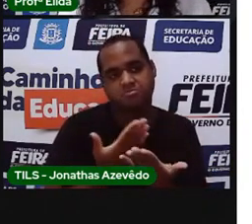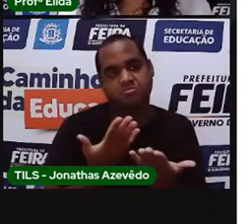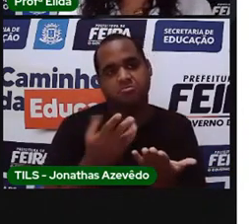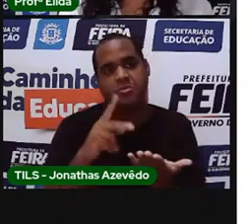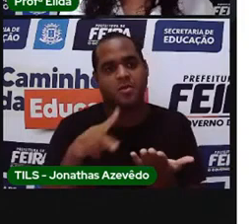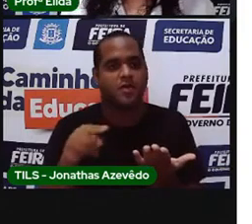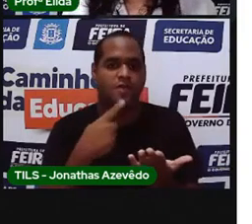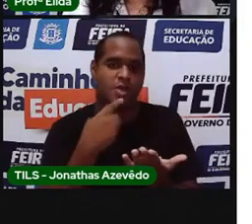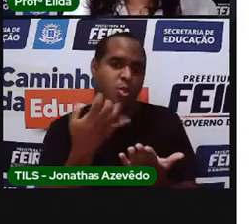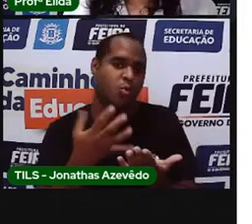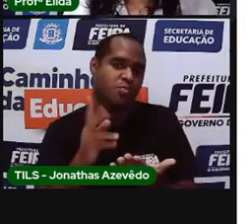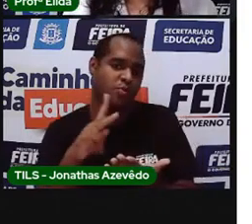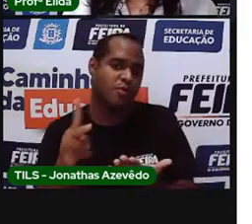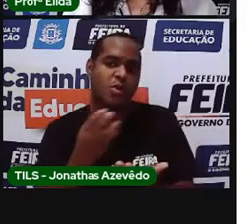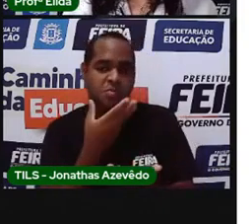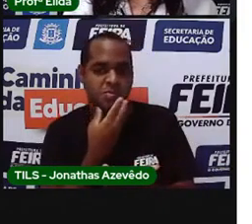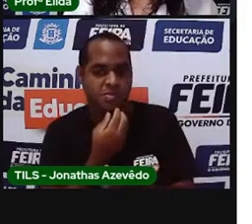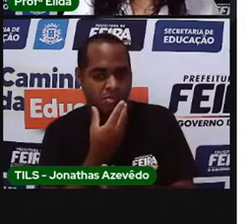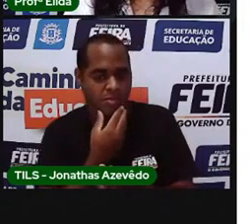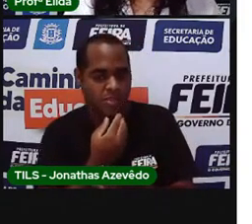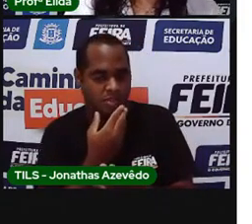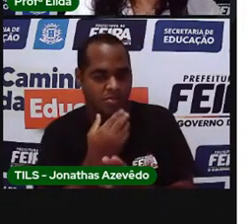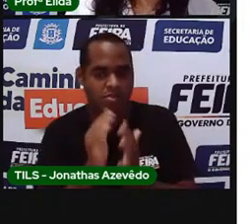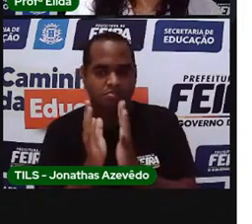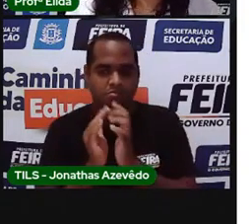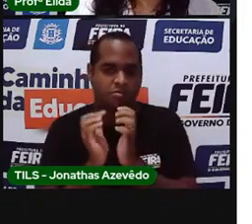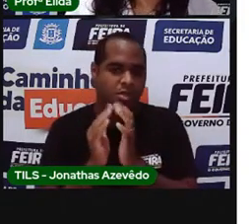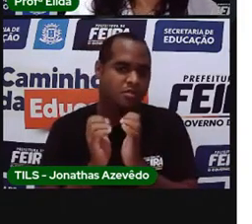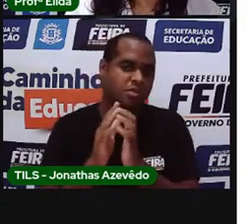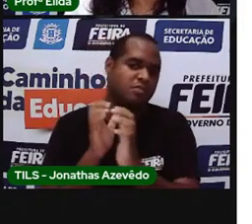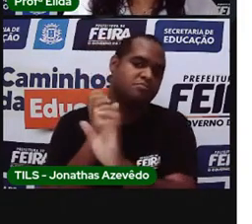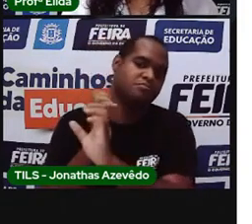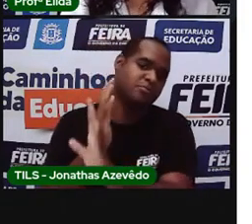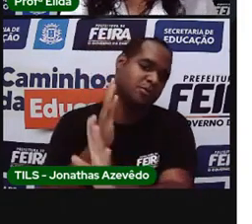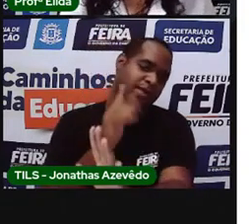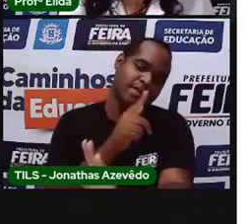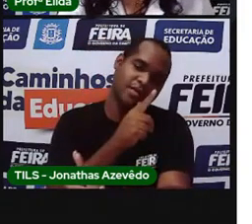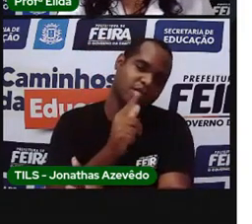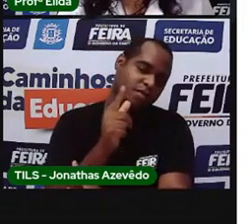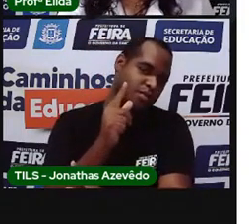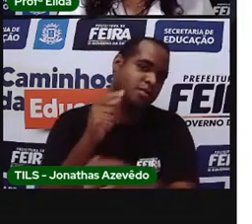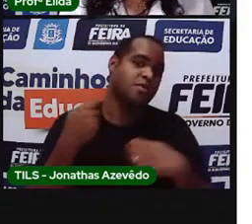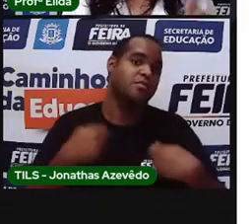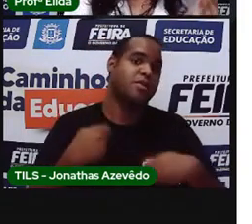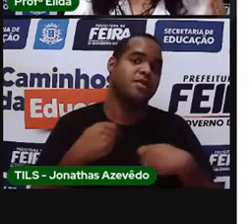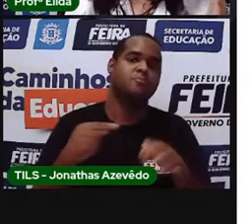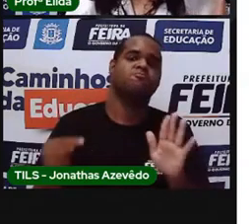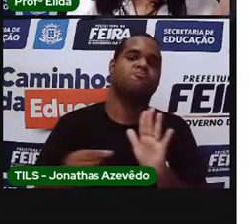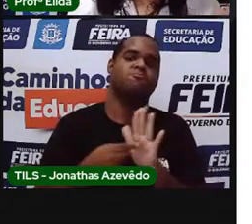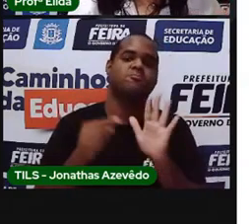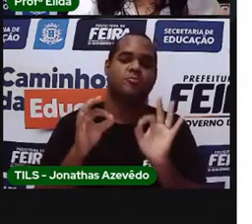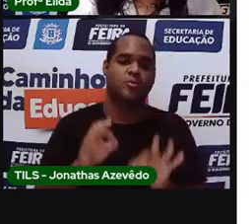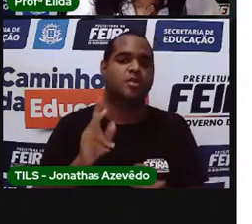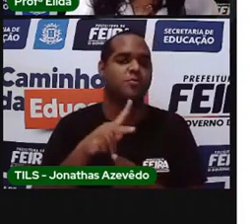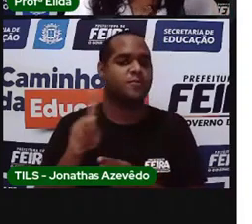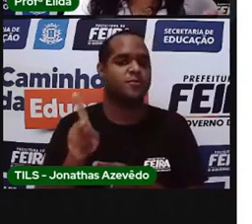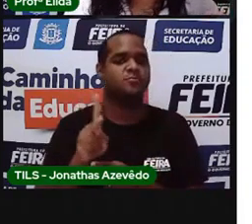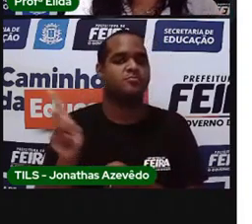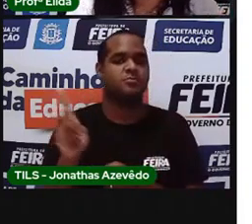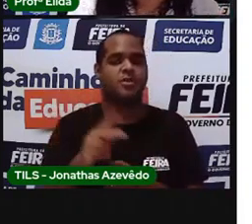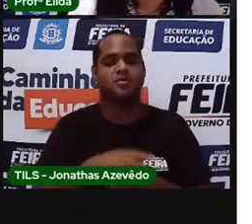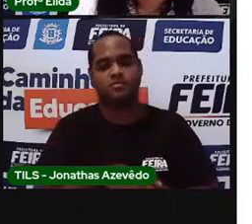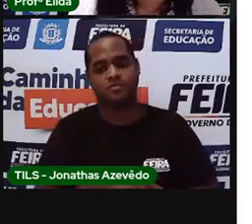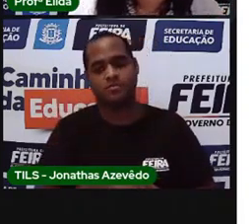sua professora ou seu professor pedia para formar a fila para o lanche, o ponto de referência foi a professora